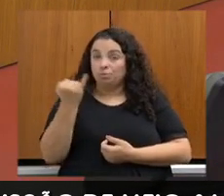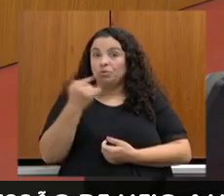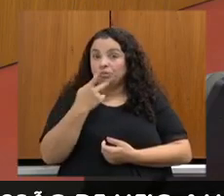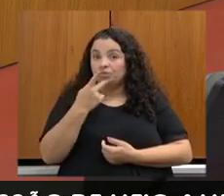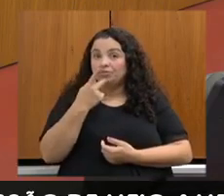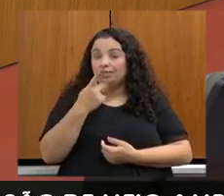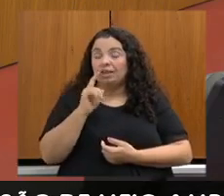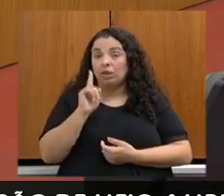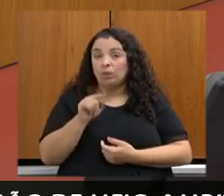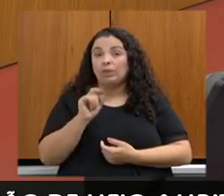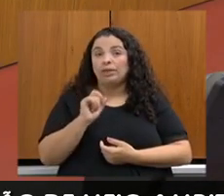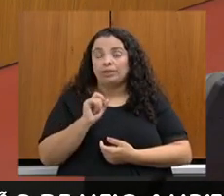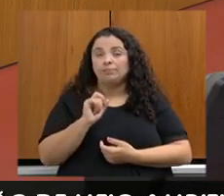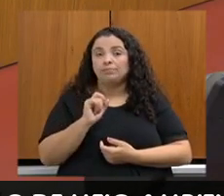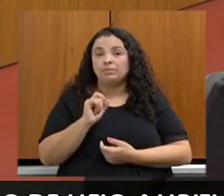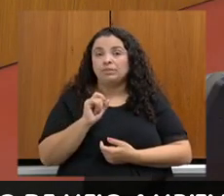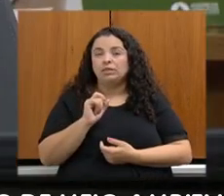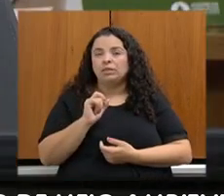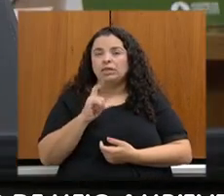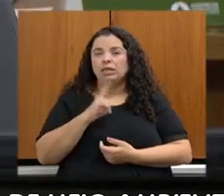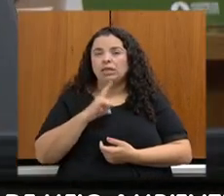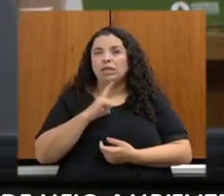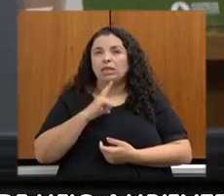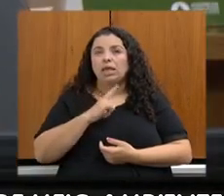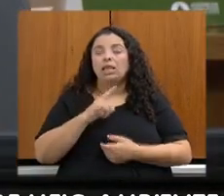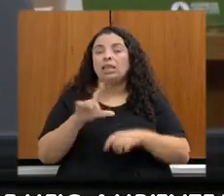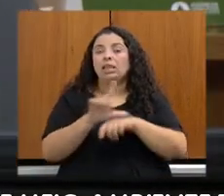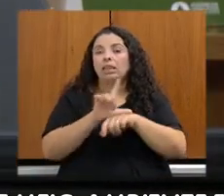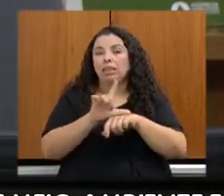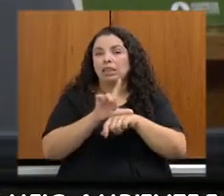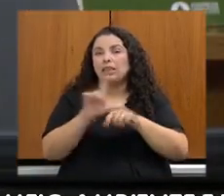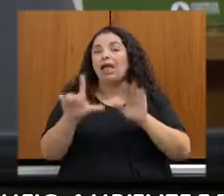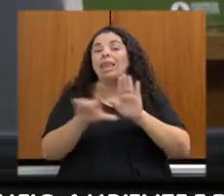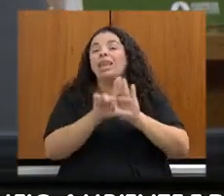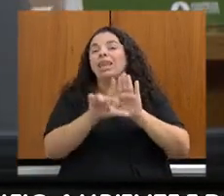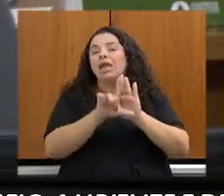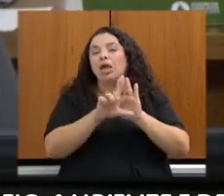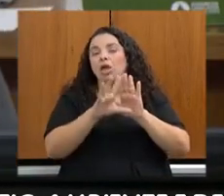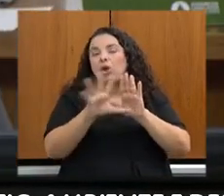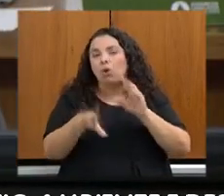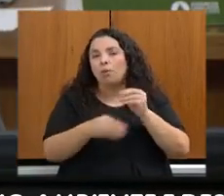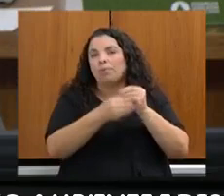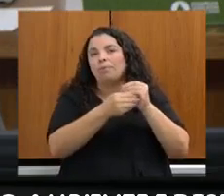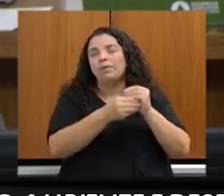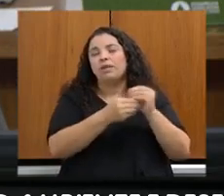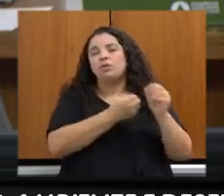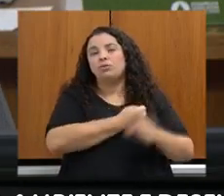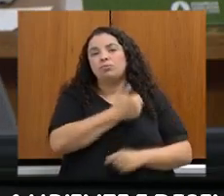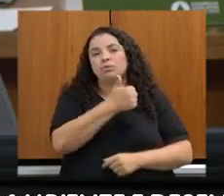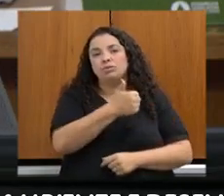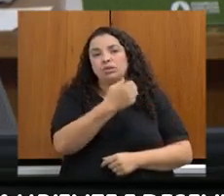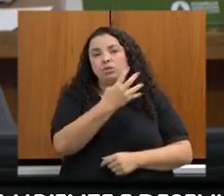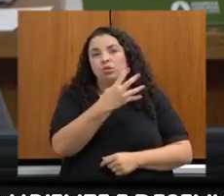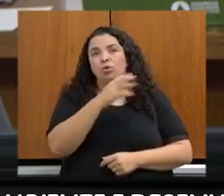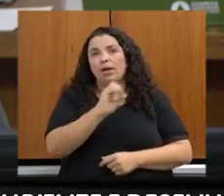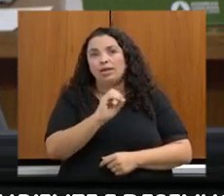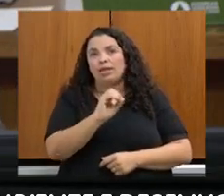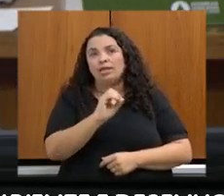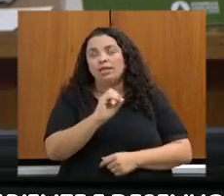a premissa está na Lei Complementar 140, que estabelece a competência dos entes federados na ação